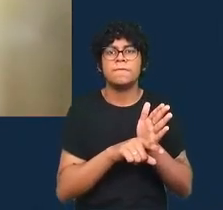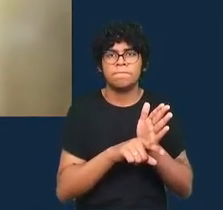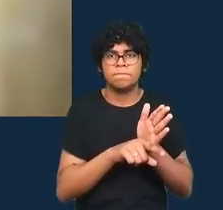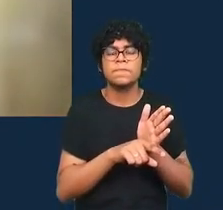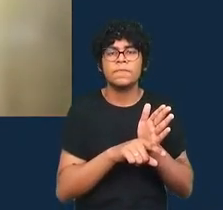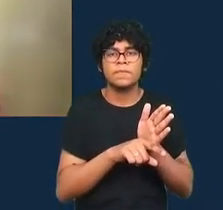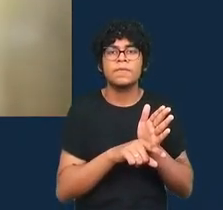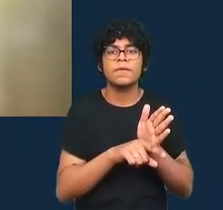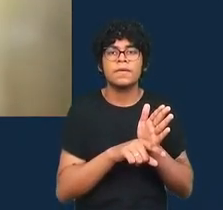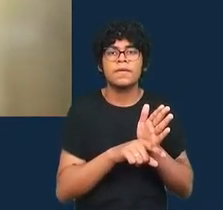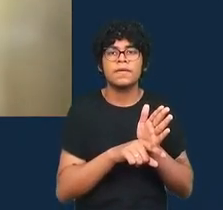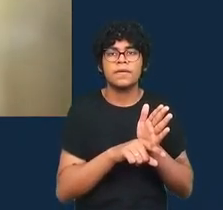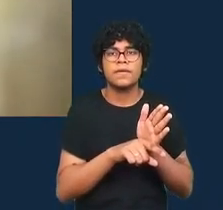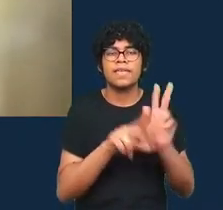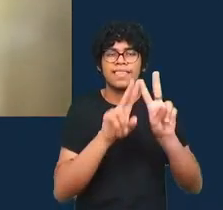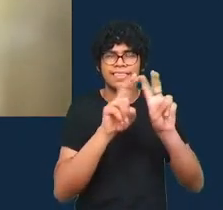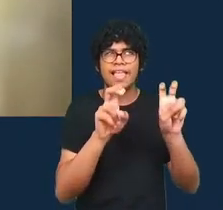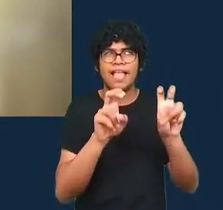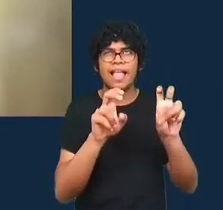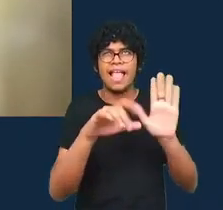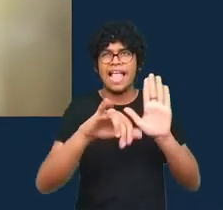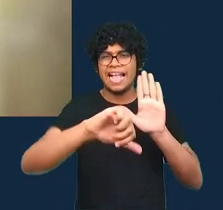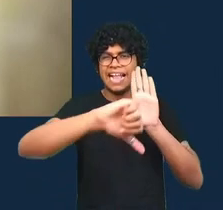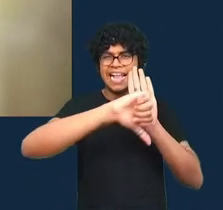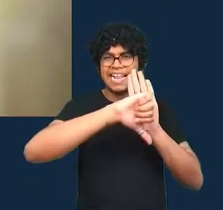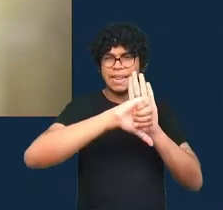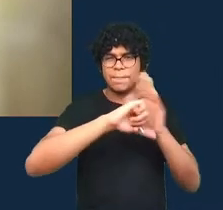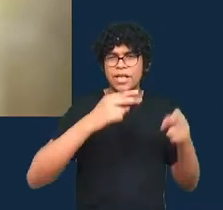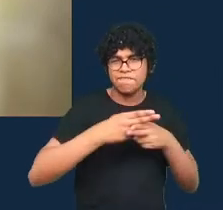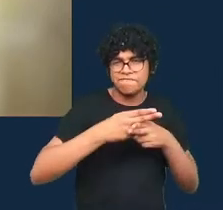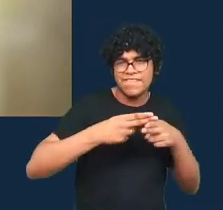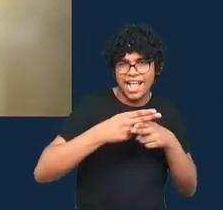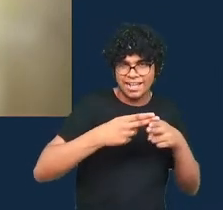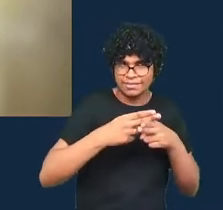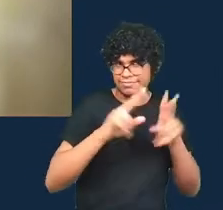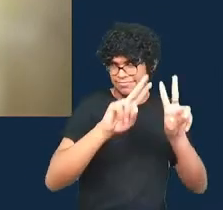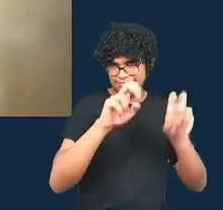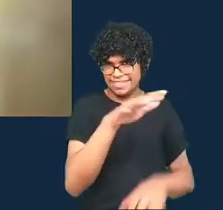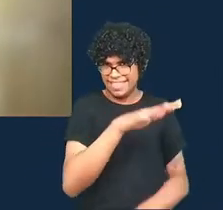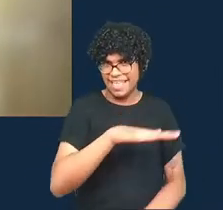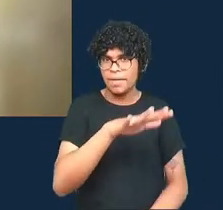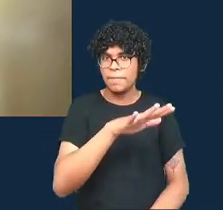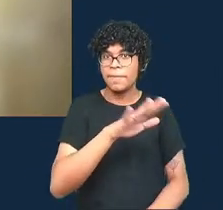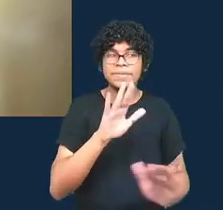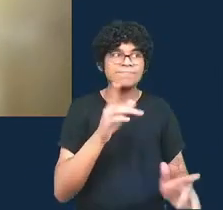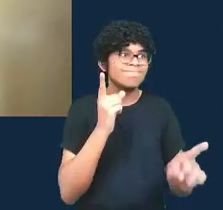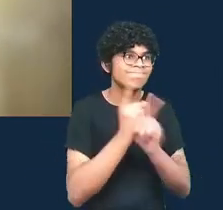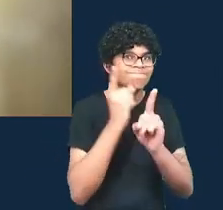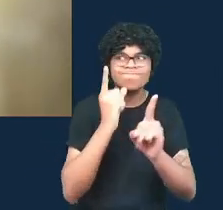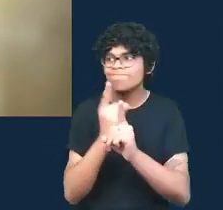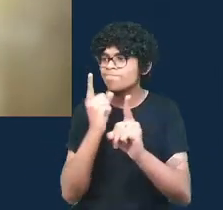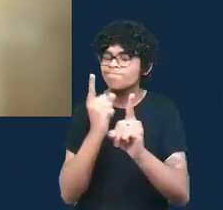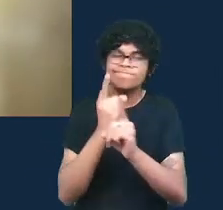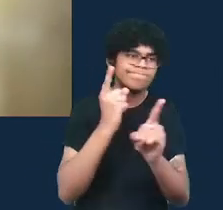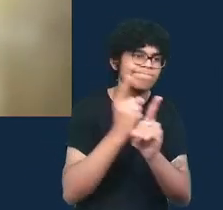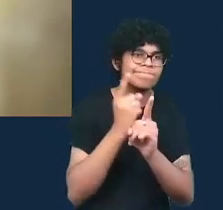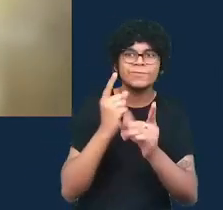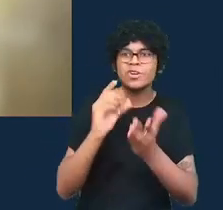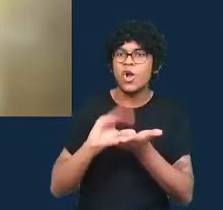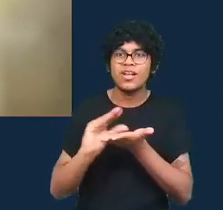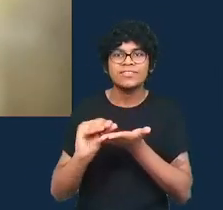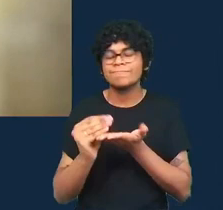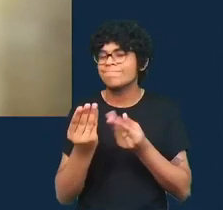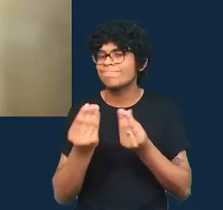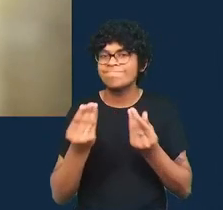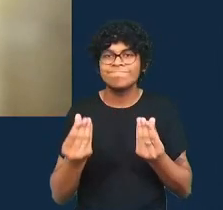sobre eu acho que era crimes com faca e aí eles não conseguiam achar os dados que queriam e acabaram tendo que construir